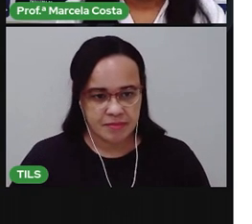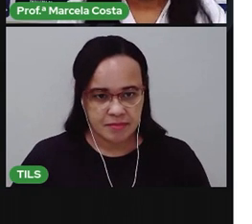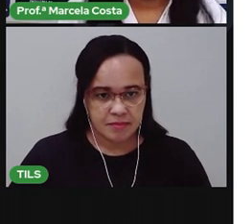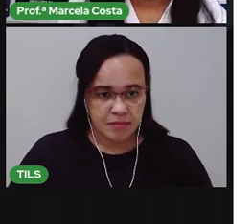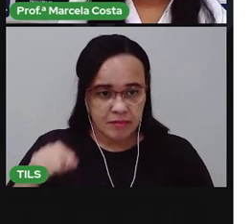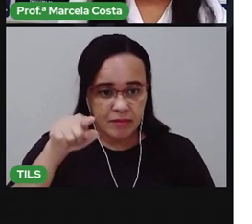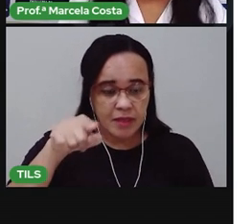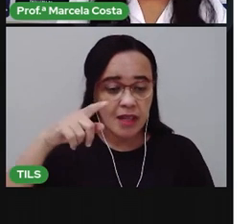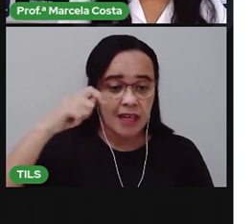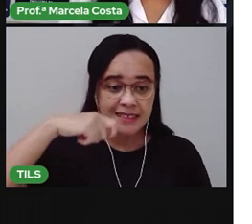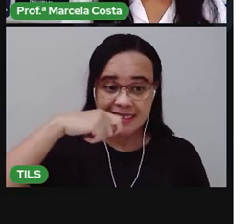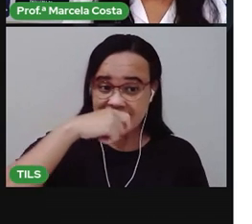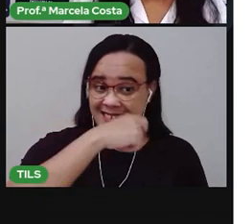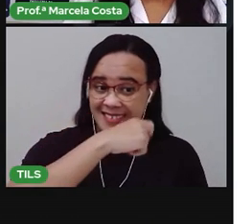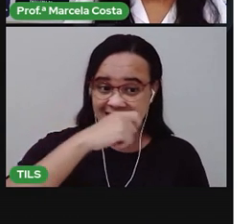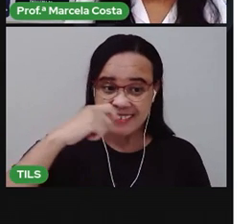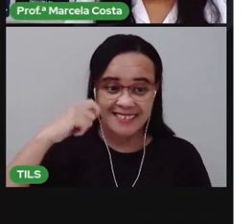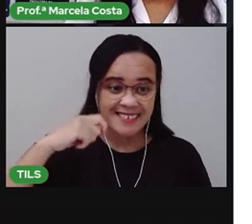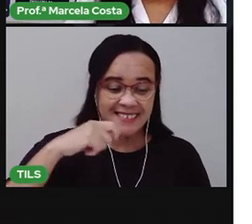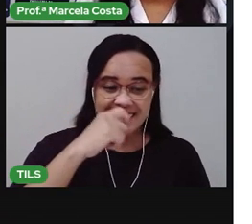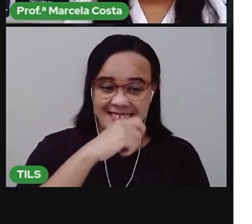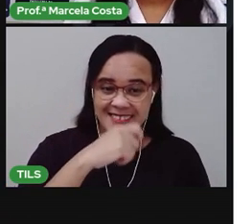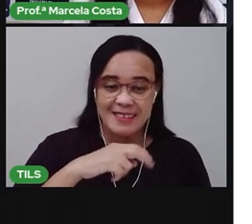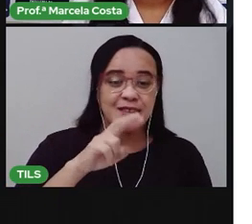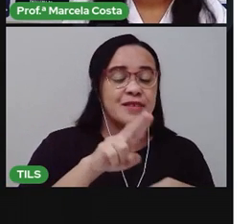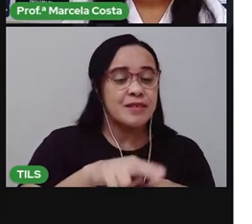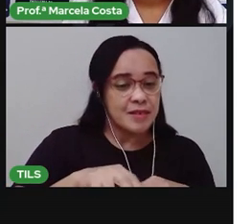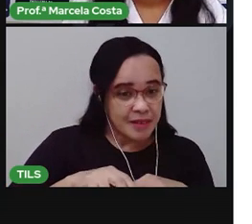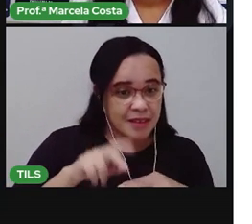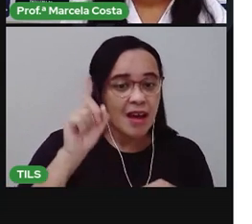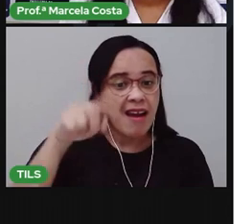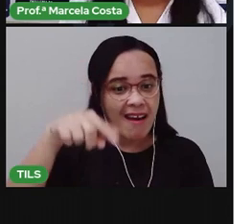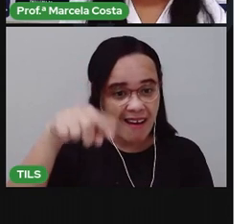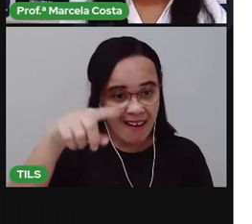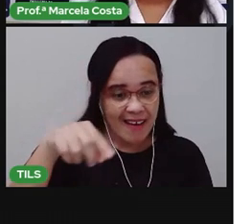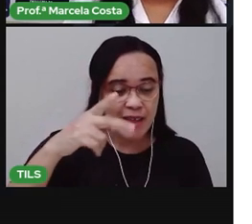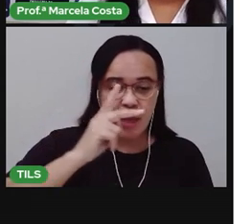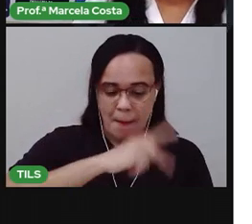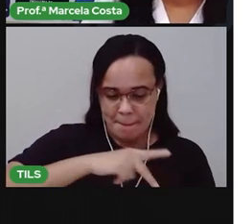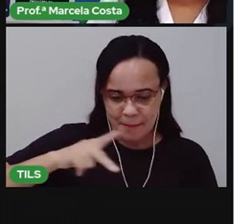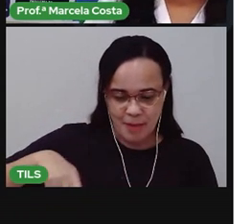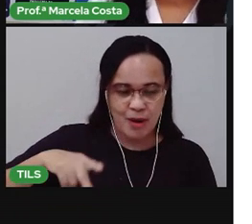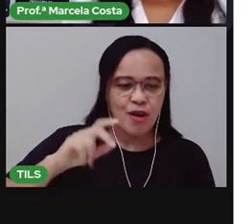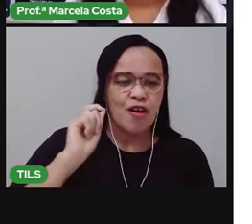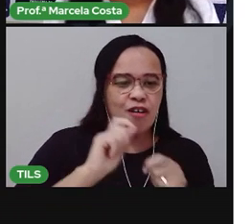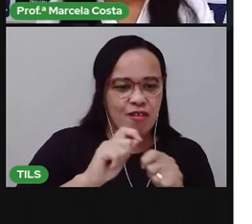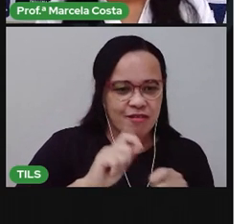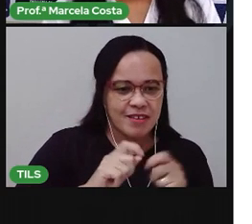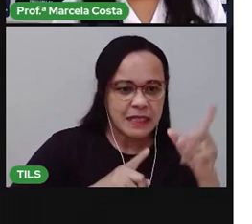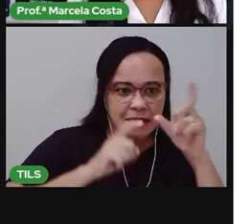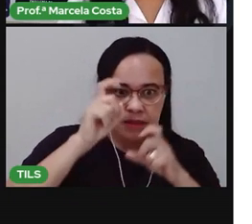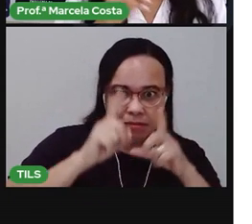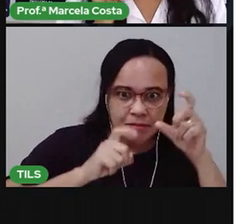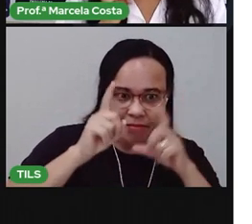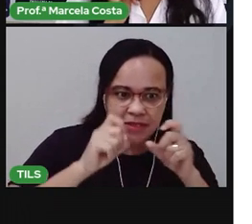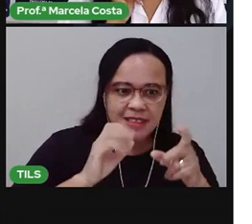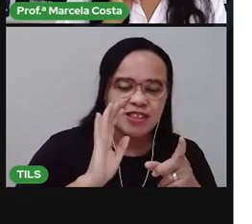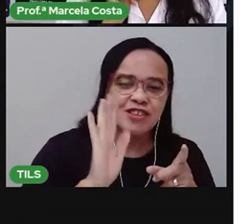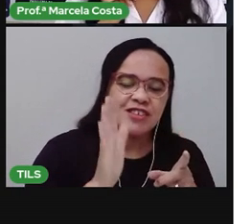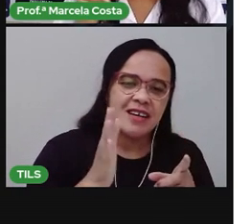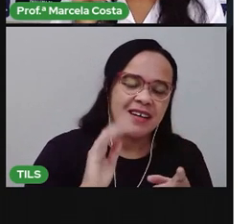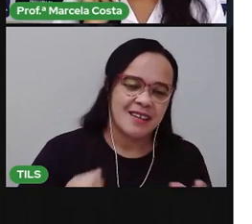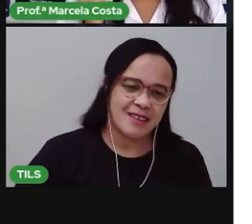Escovar os dentes. Foi isso que eu acabei de fazer. Então, nesse desafio, a